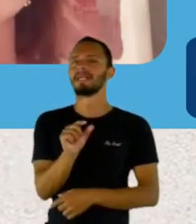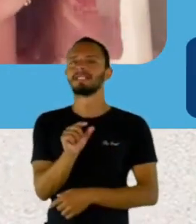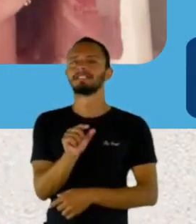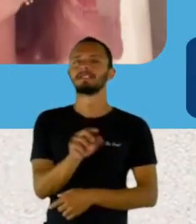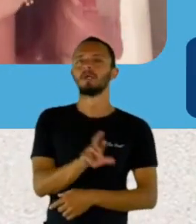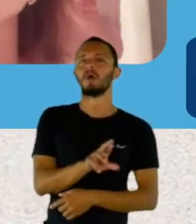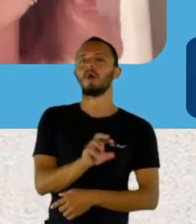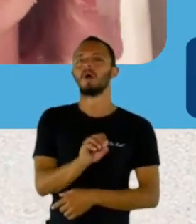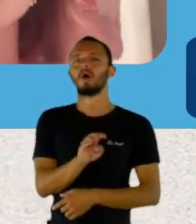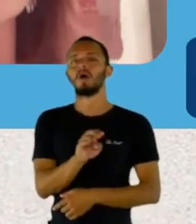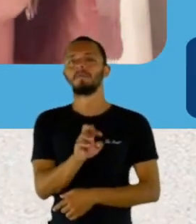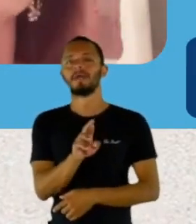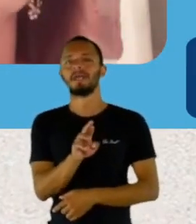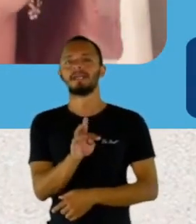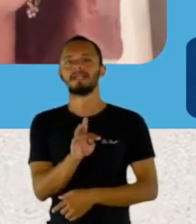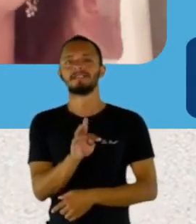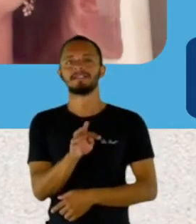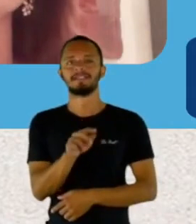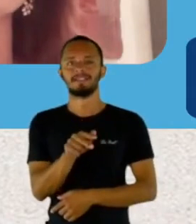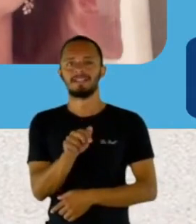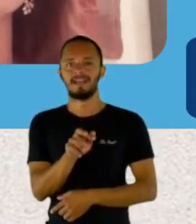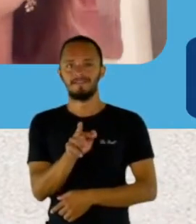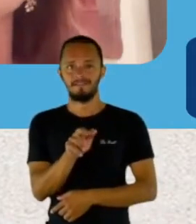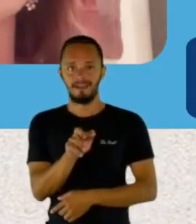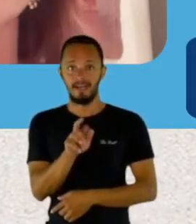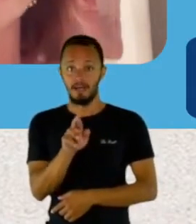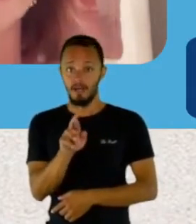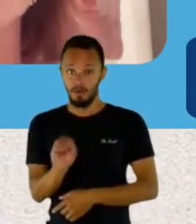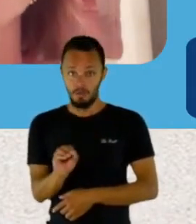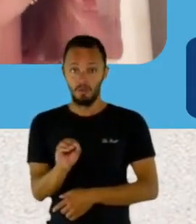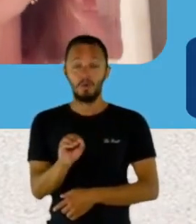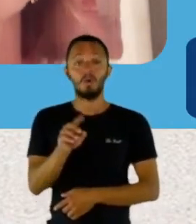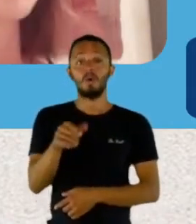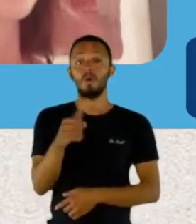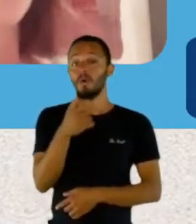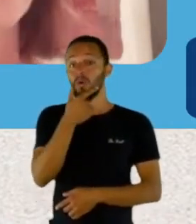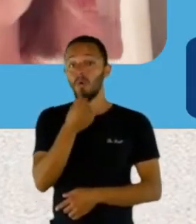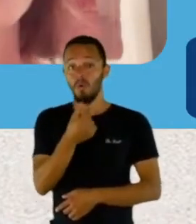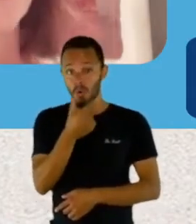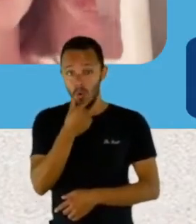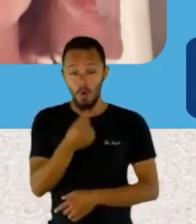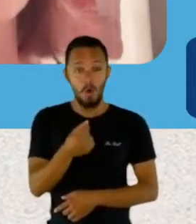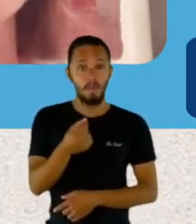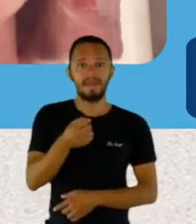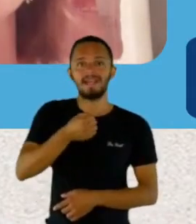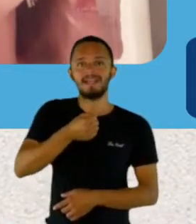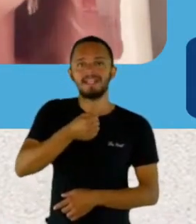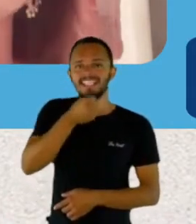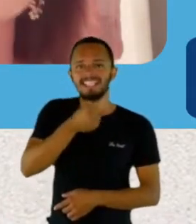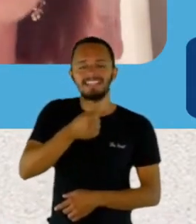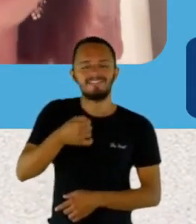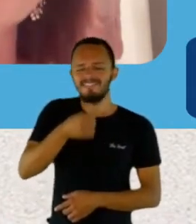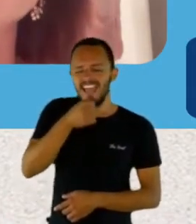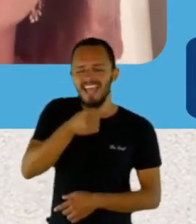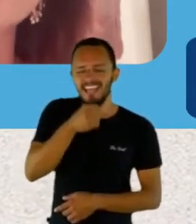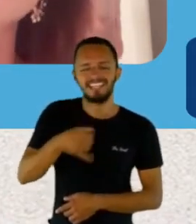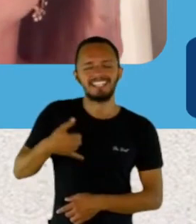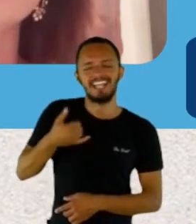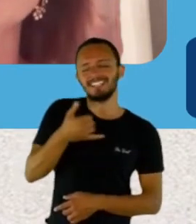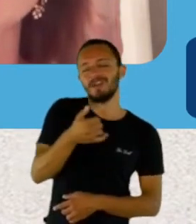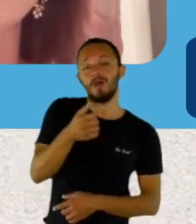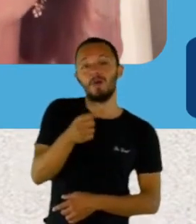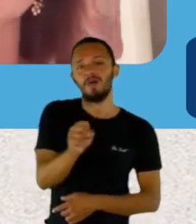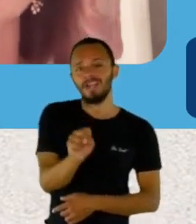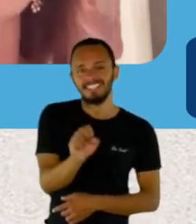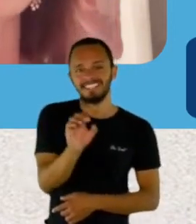mais interessante do livro é que A Orelha foi feita por um senhor de 80 anos, que é super religioso, e a contracapa foi feita